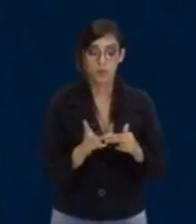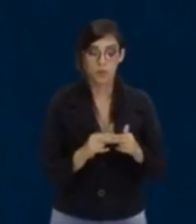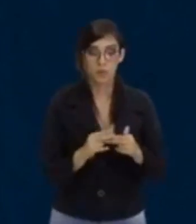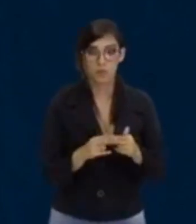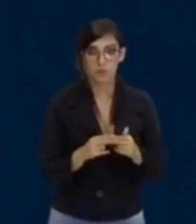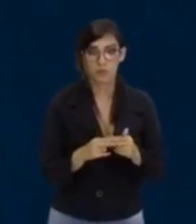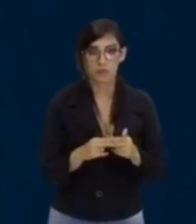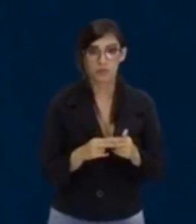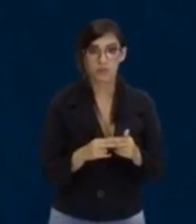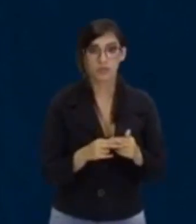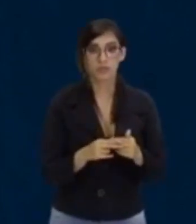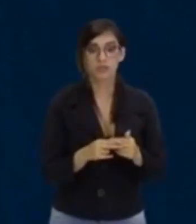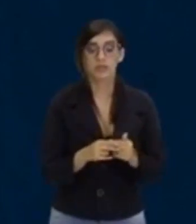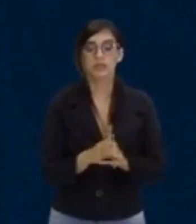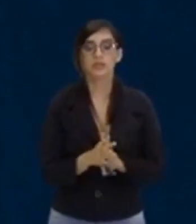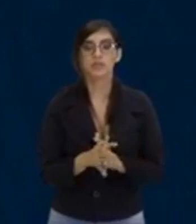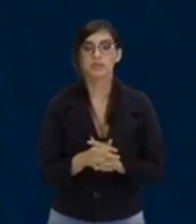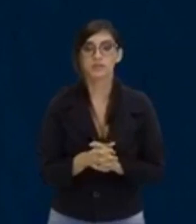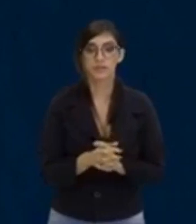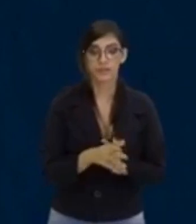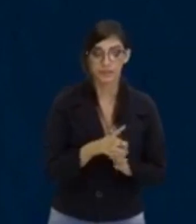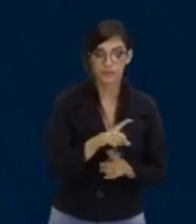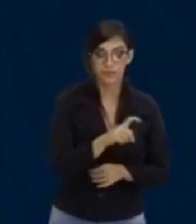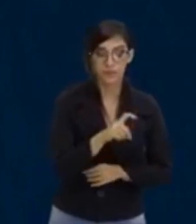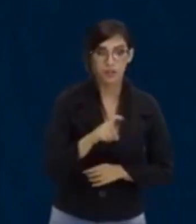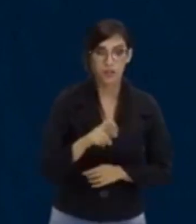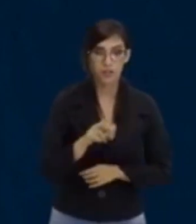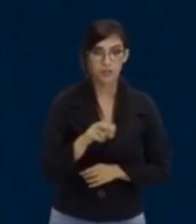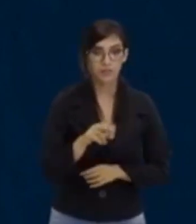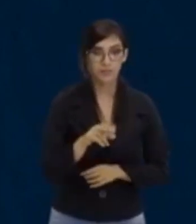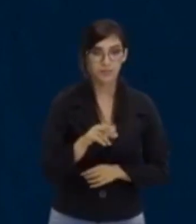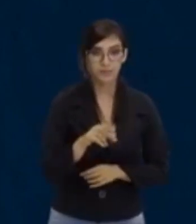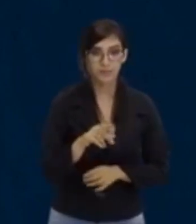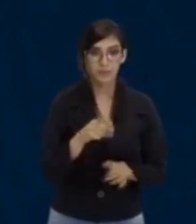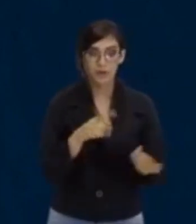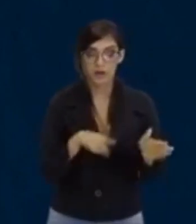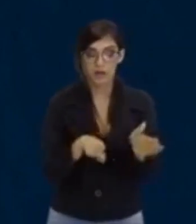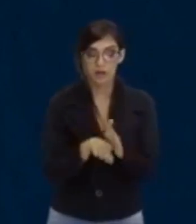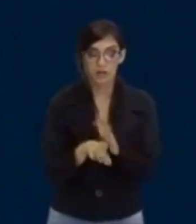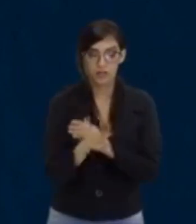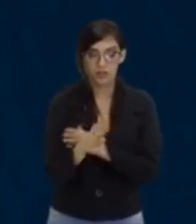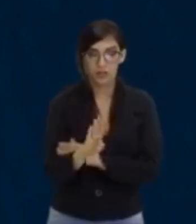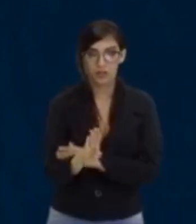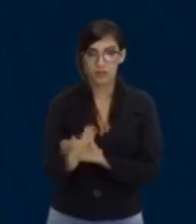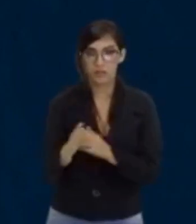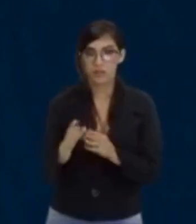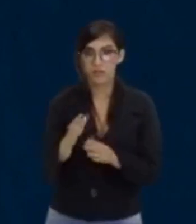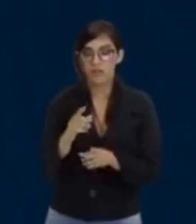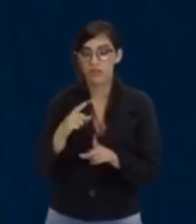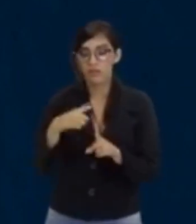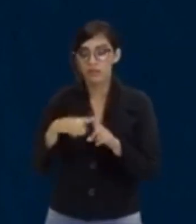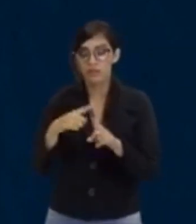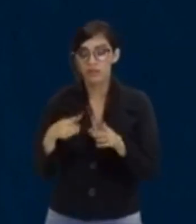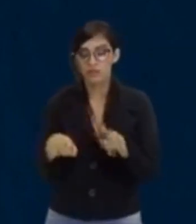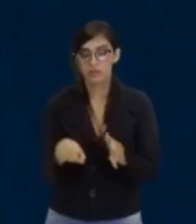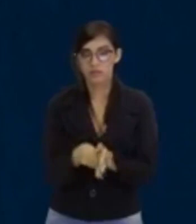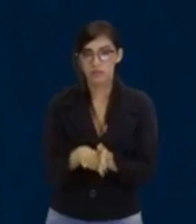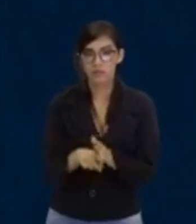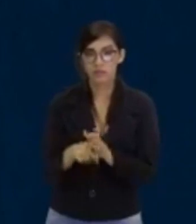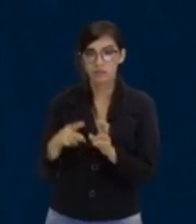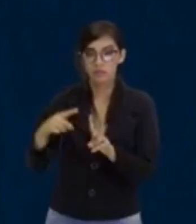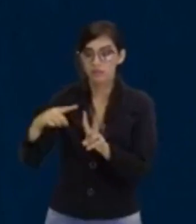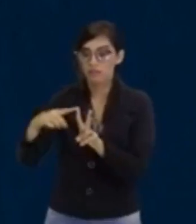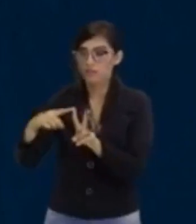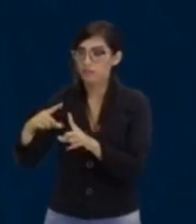de Bhaskara. Vou escrever aqui, x igual a menos b, mais ou menos a raiz de quem?